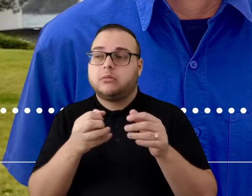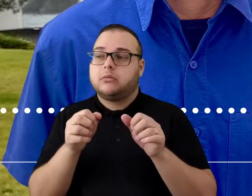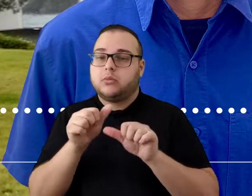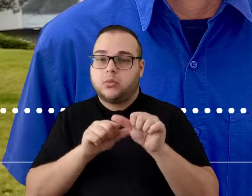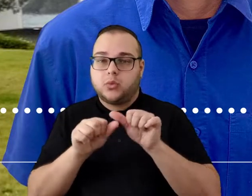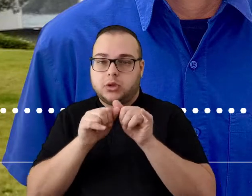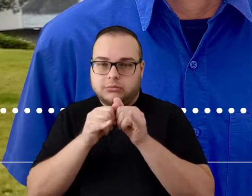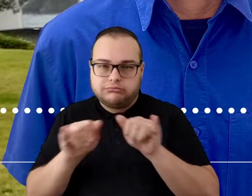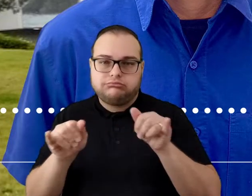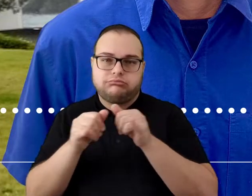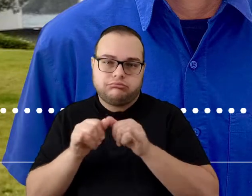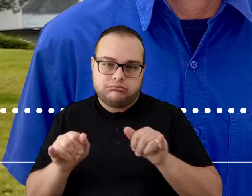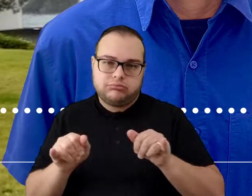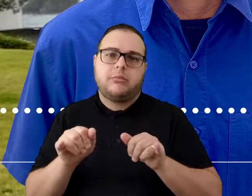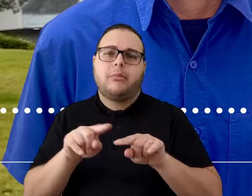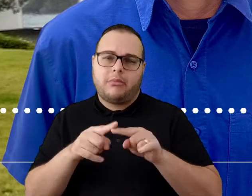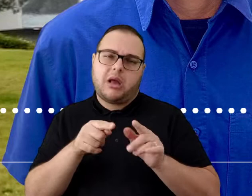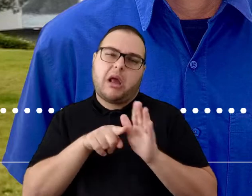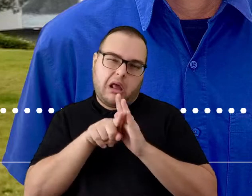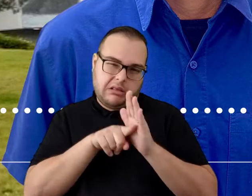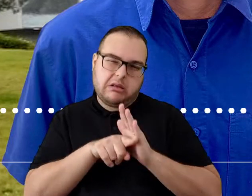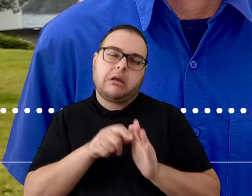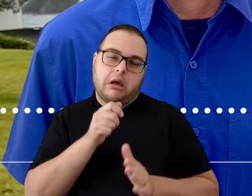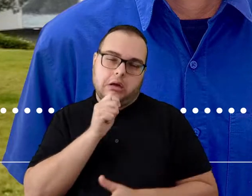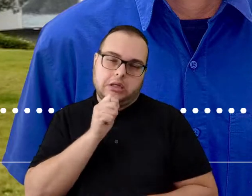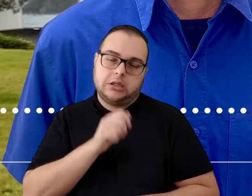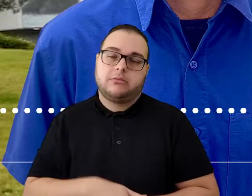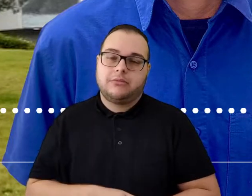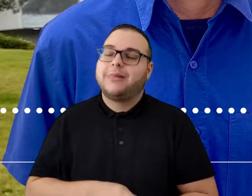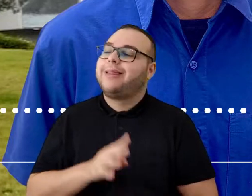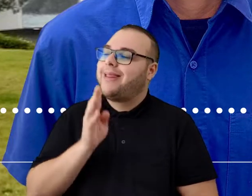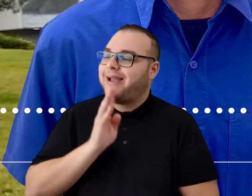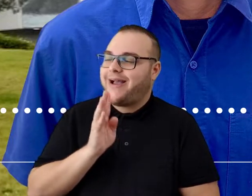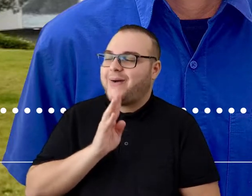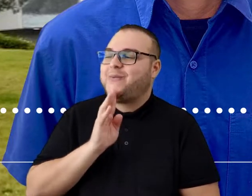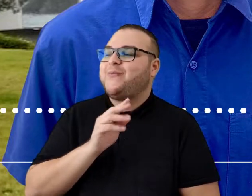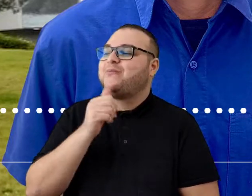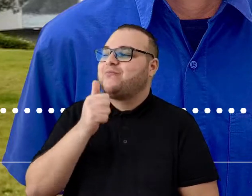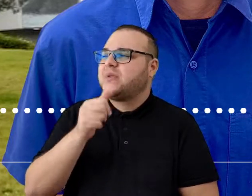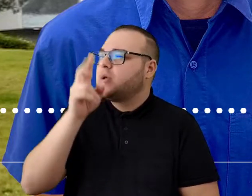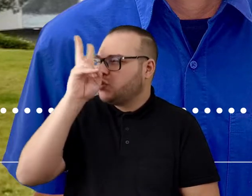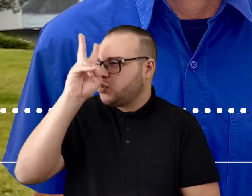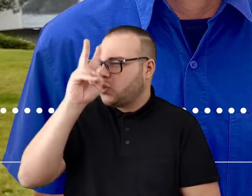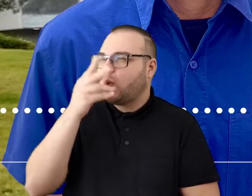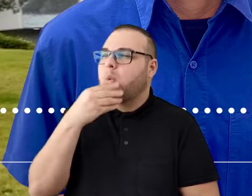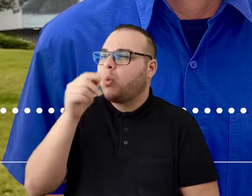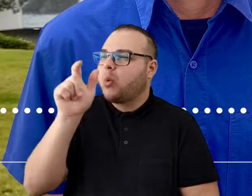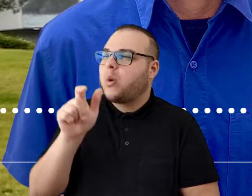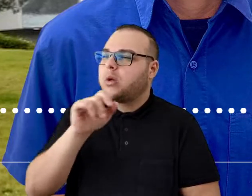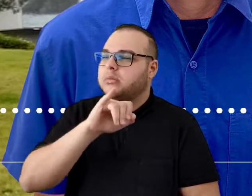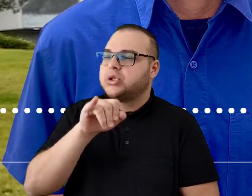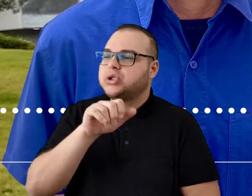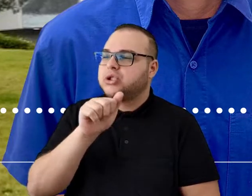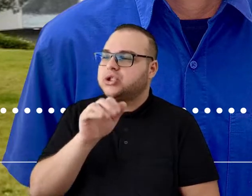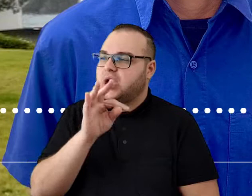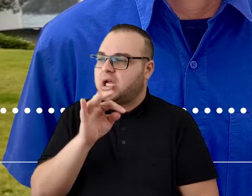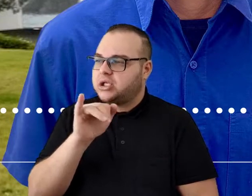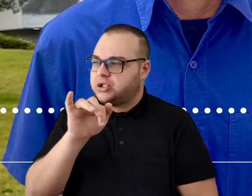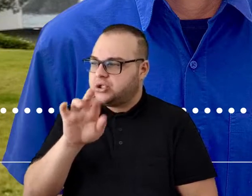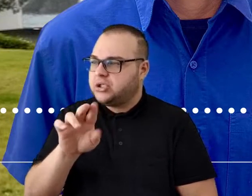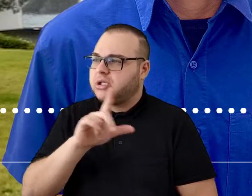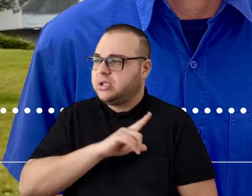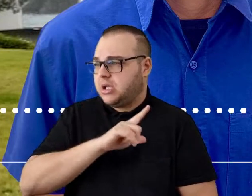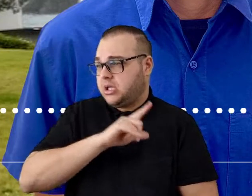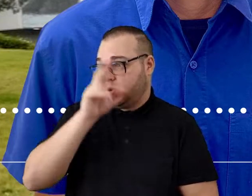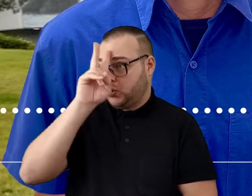solares. Mas isso está em análise ainda. Micaele, através da história do Jatir, a gente percebe que na empresa existem diferentes gerações